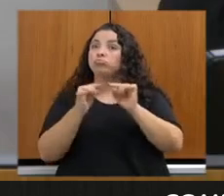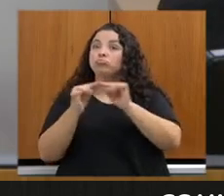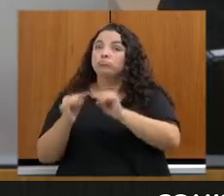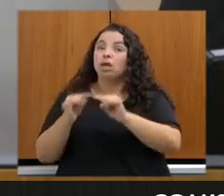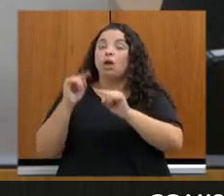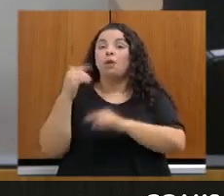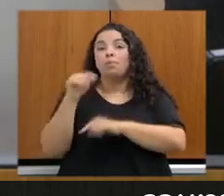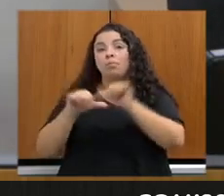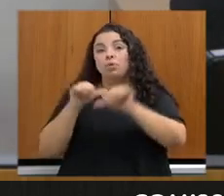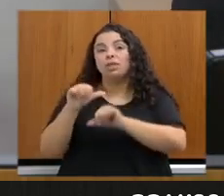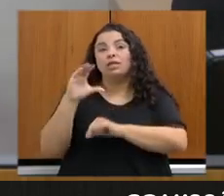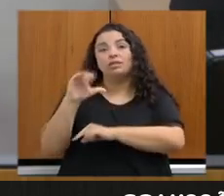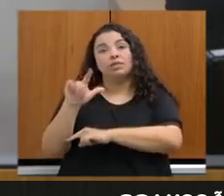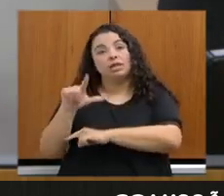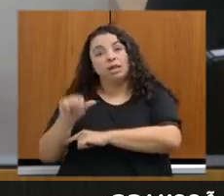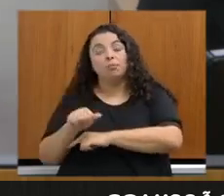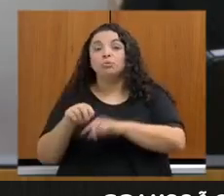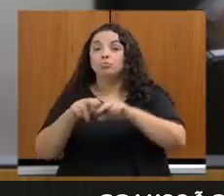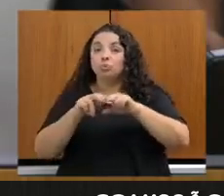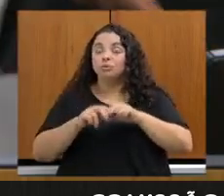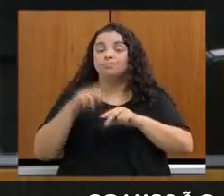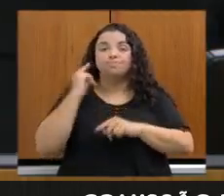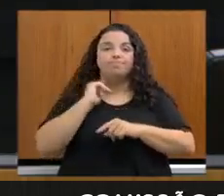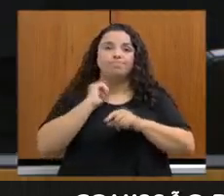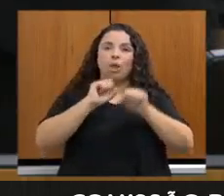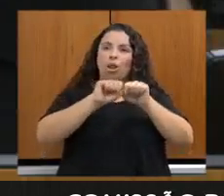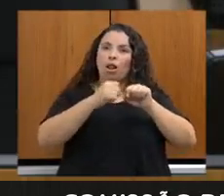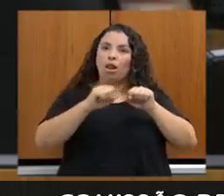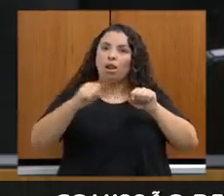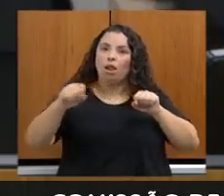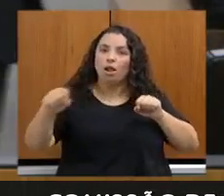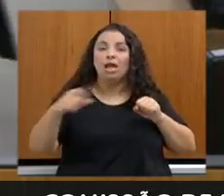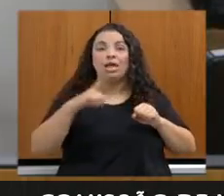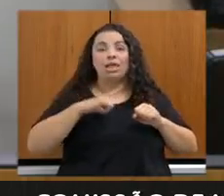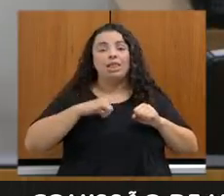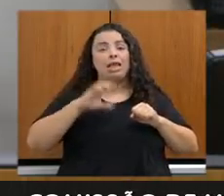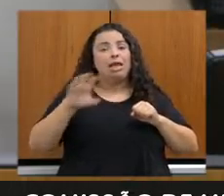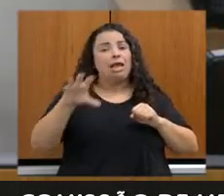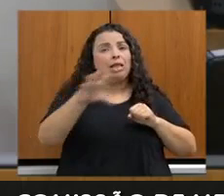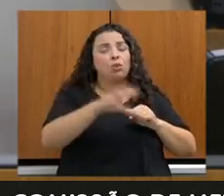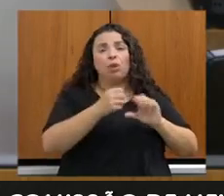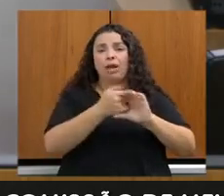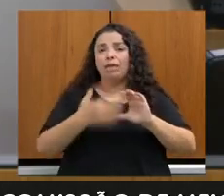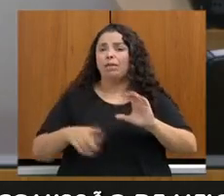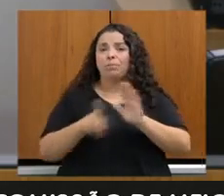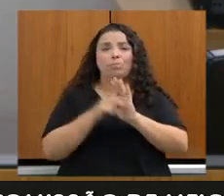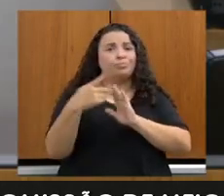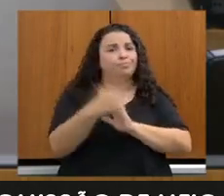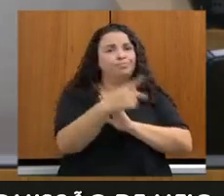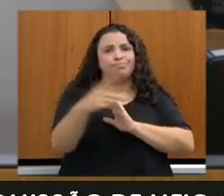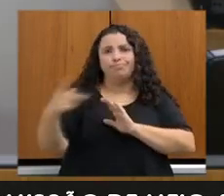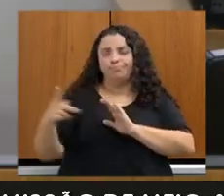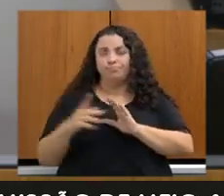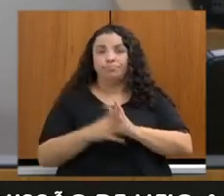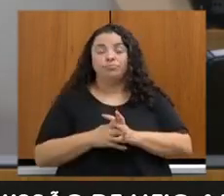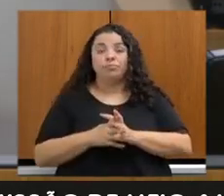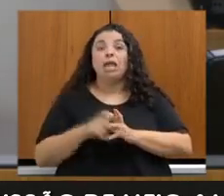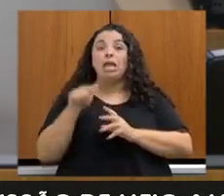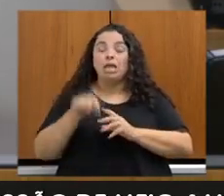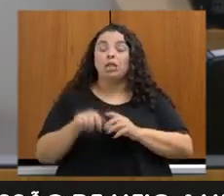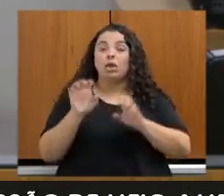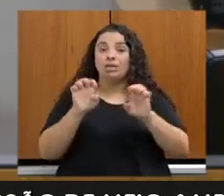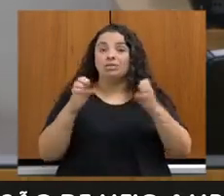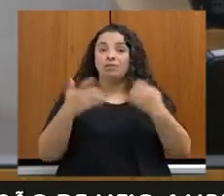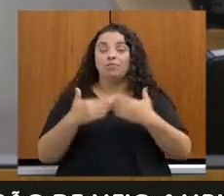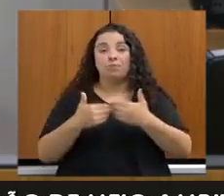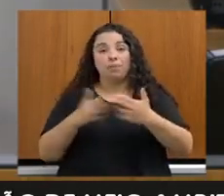territorial e muitas particularidades em cada um dos seus 853 municípios. Para abrir esse evento, convido, então, a